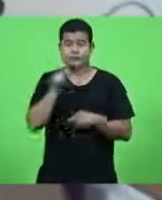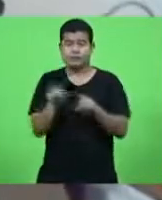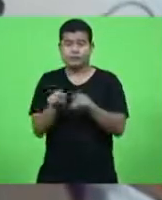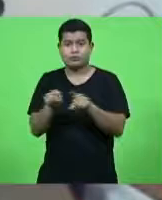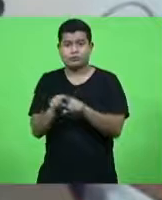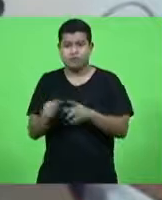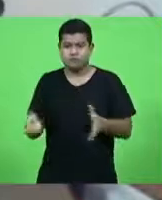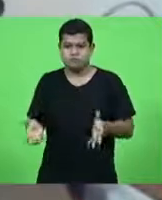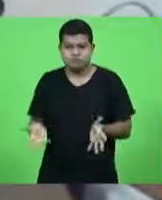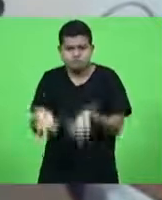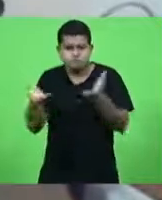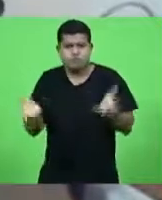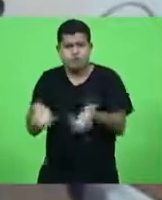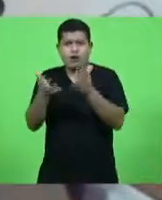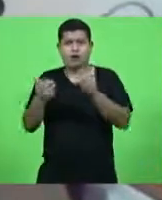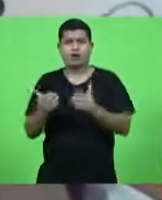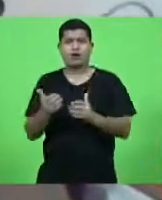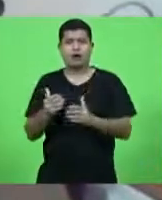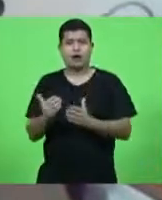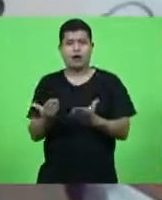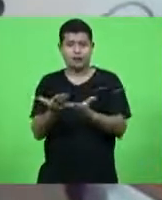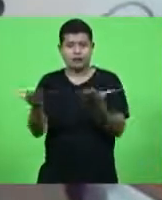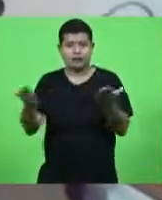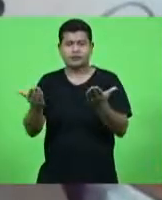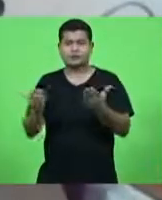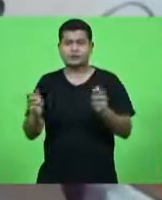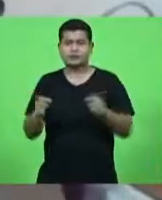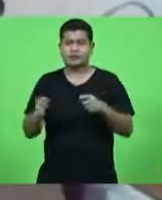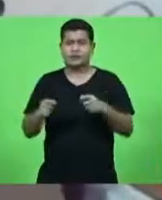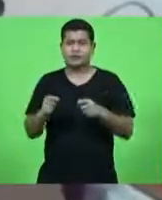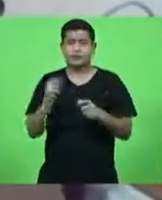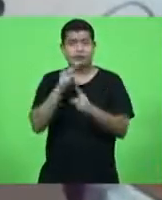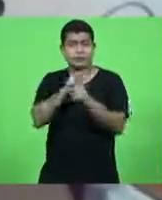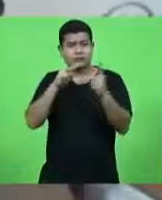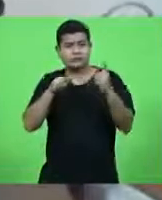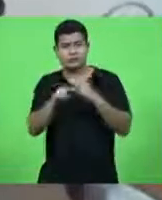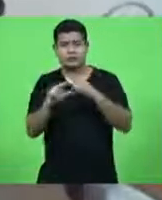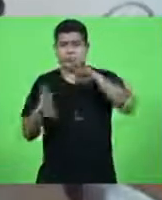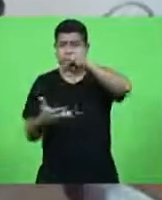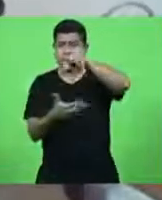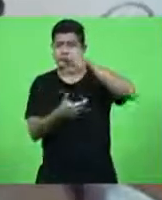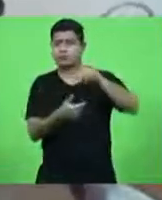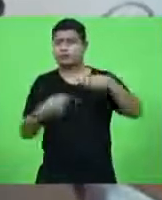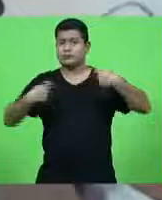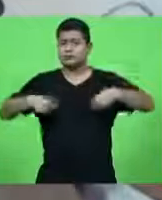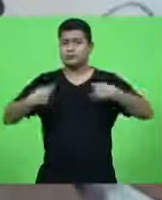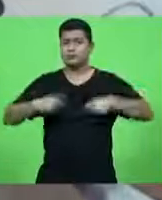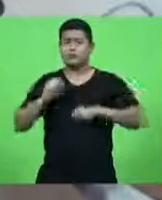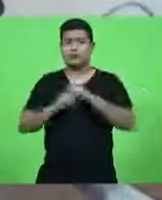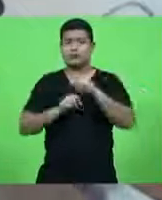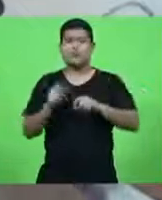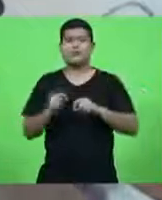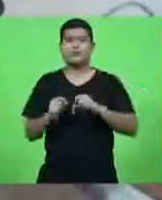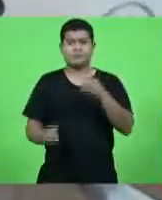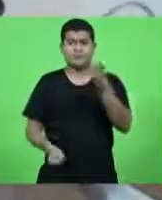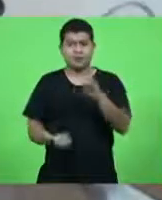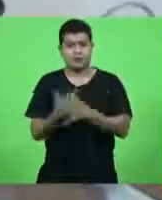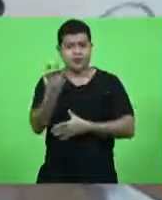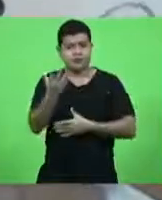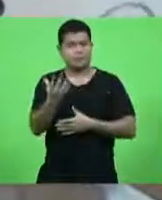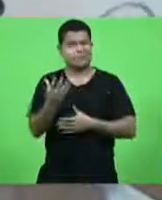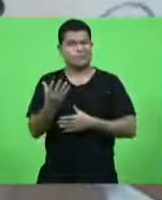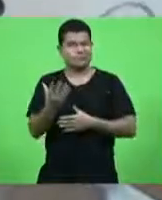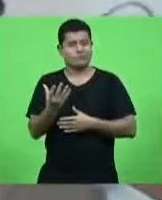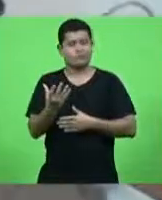feminina, as visões de mundo das mulheres devem ser integradas na formulação de políticas públicas em